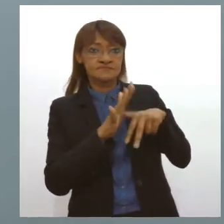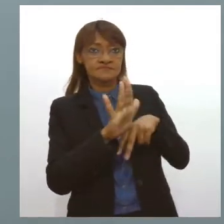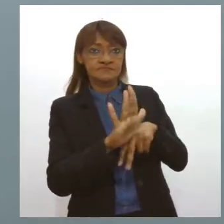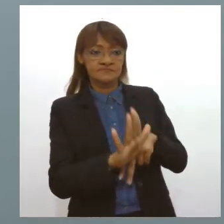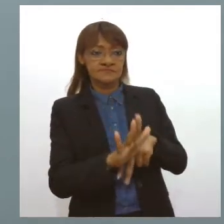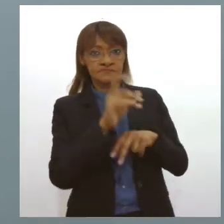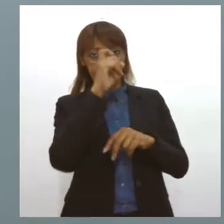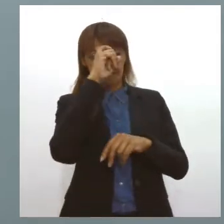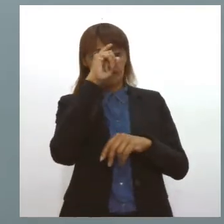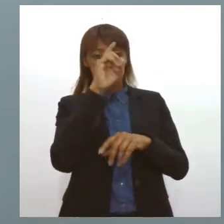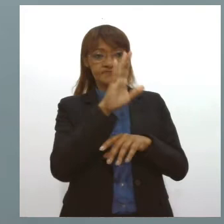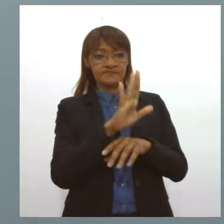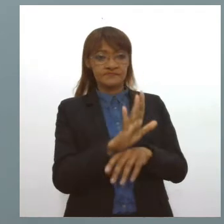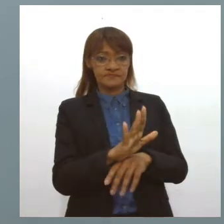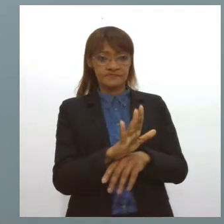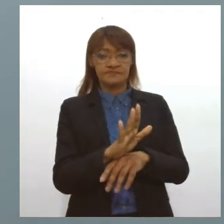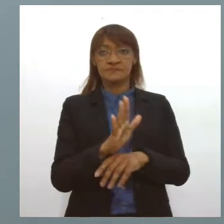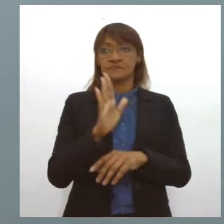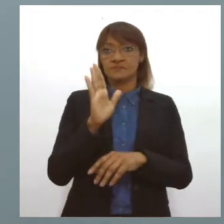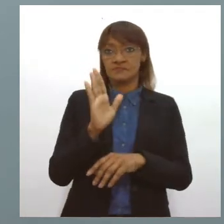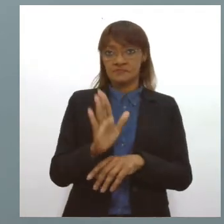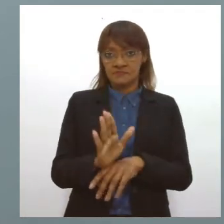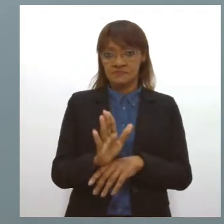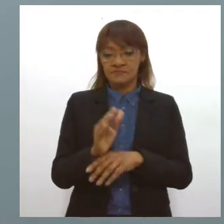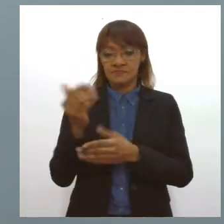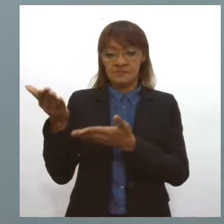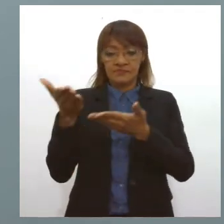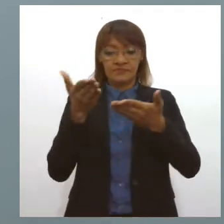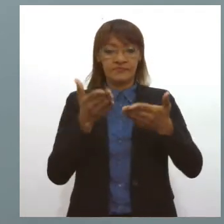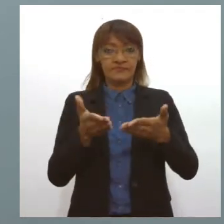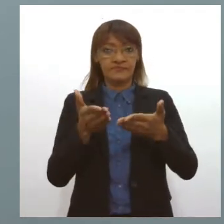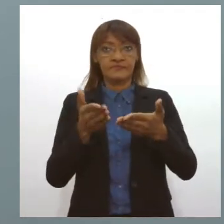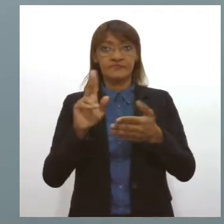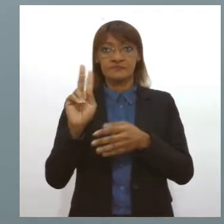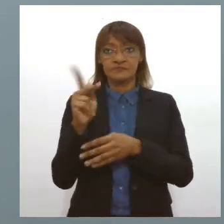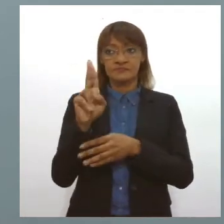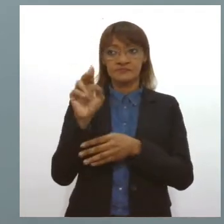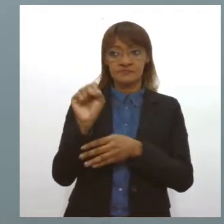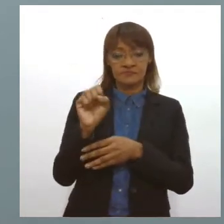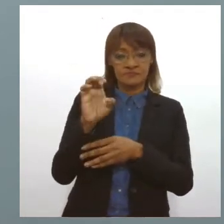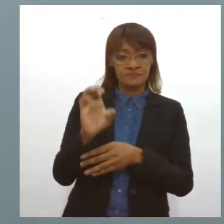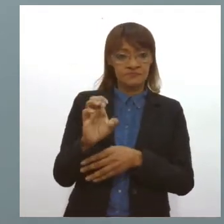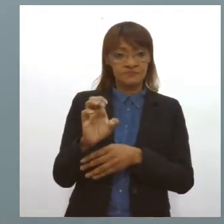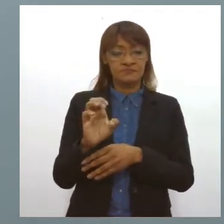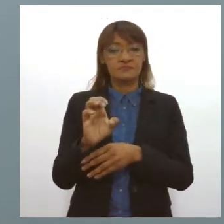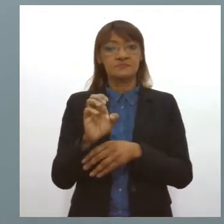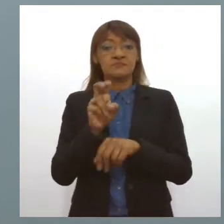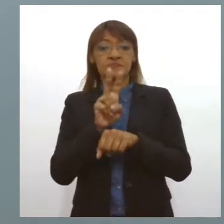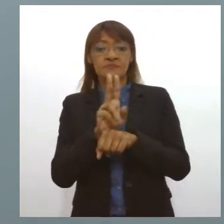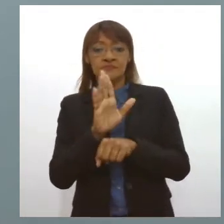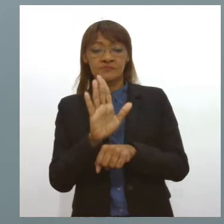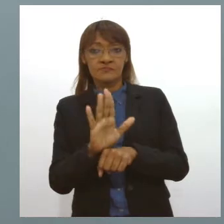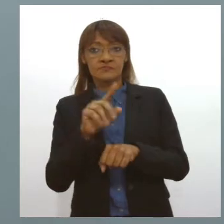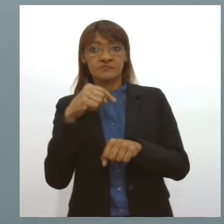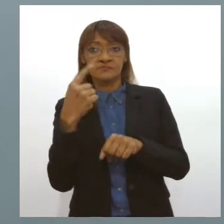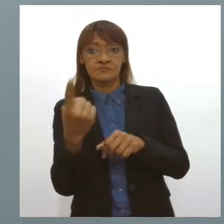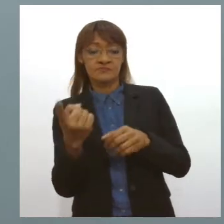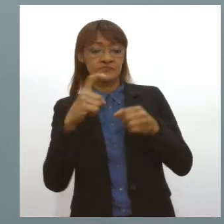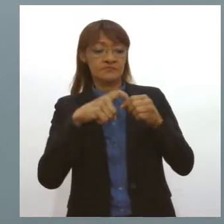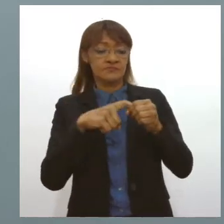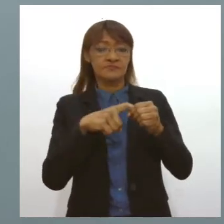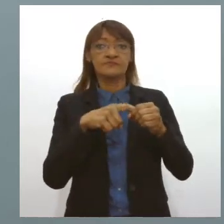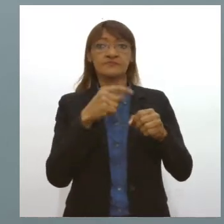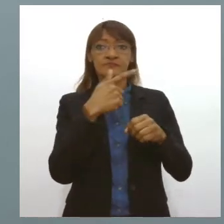pacientes são admitidos, são recebidos no Uzi, faz o primeiro atendimento e é encaminhado à unidade